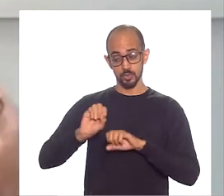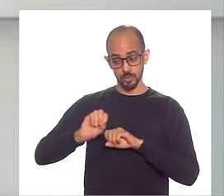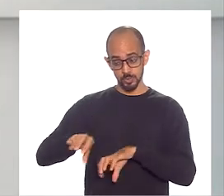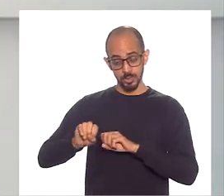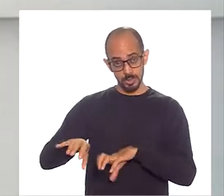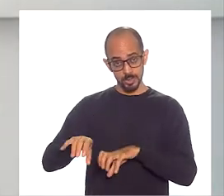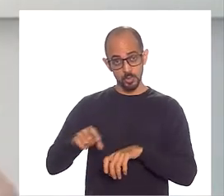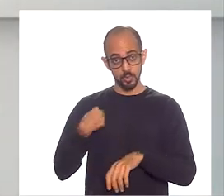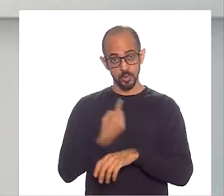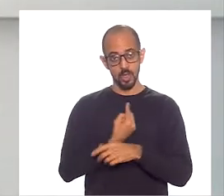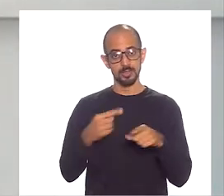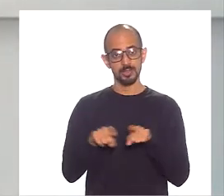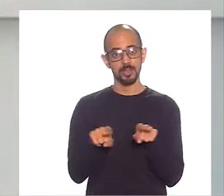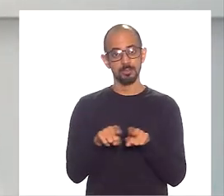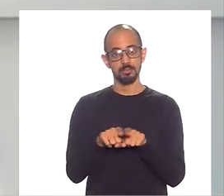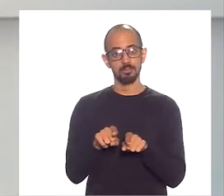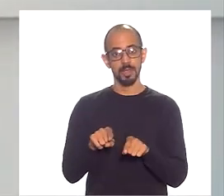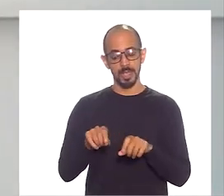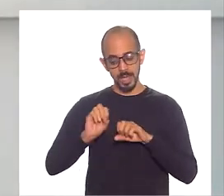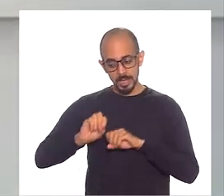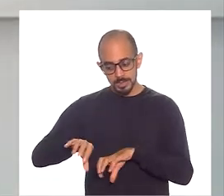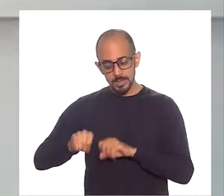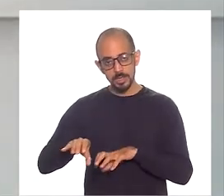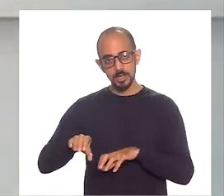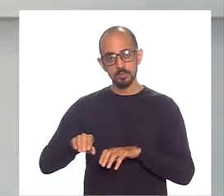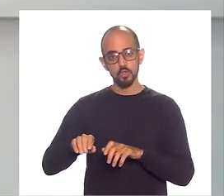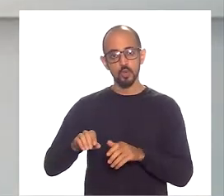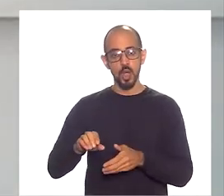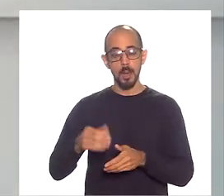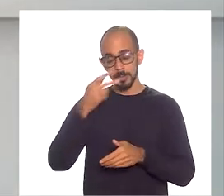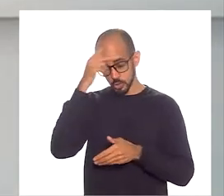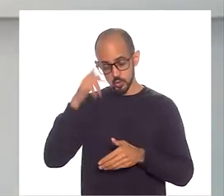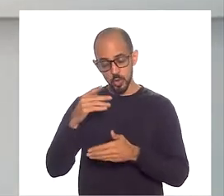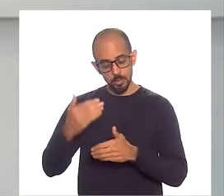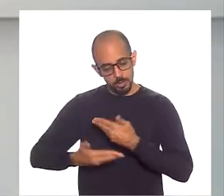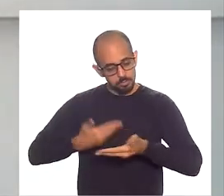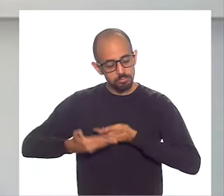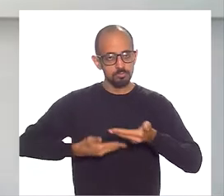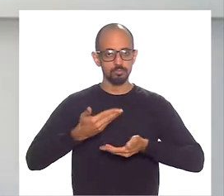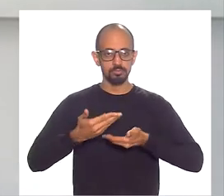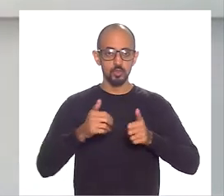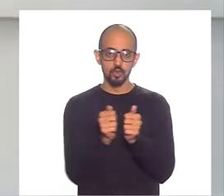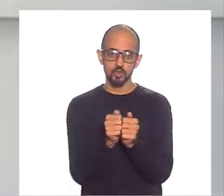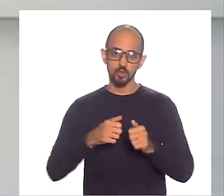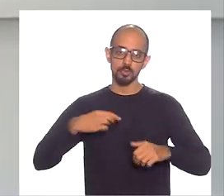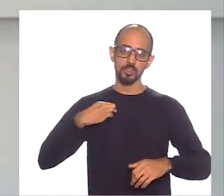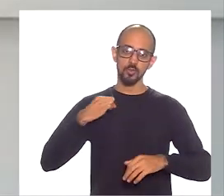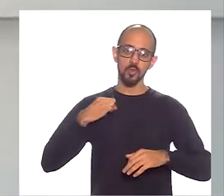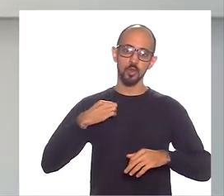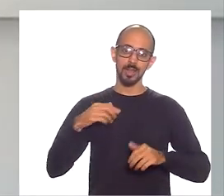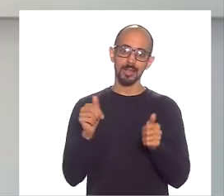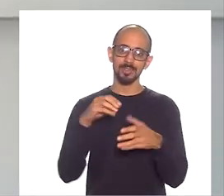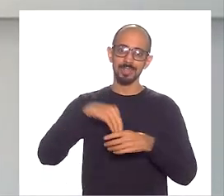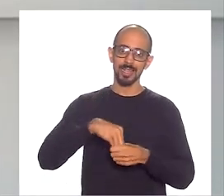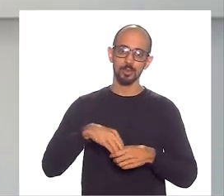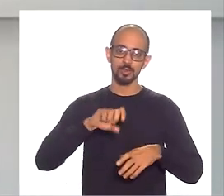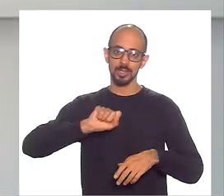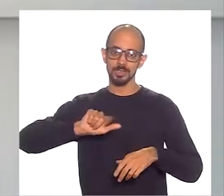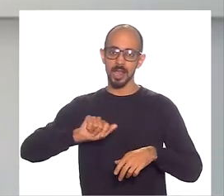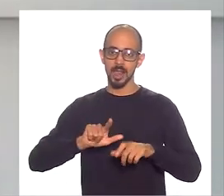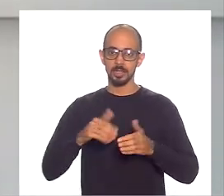o colaborador dessas 18 empresas para serem nossos voluntários dentro de sala de aula.